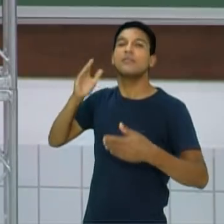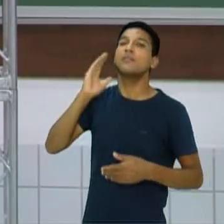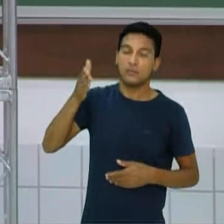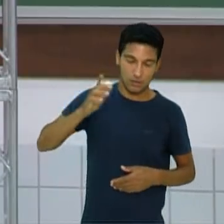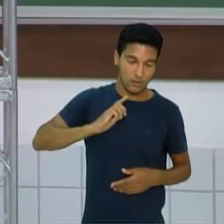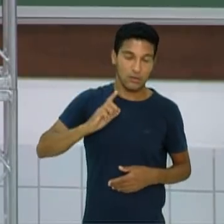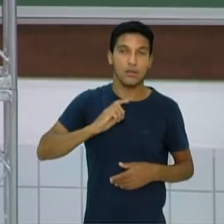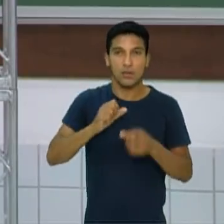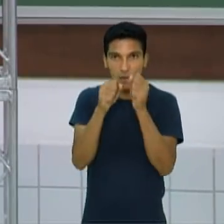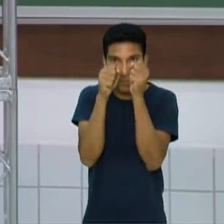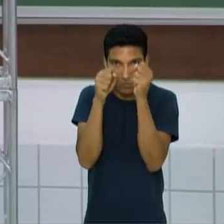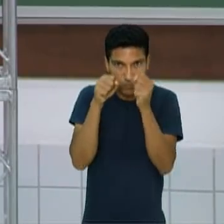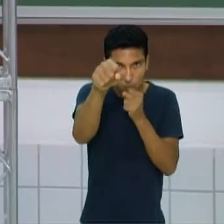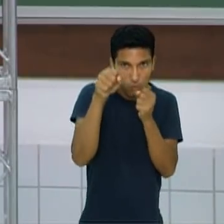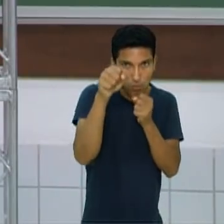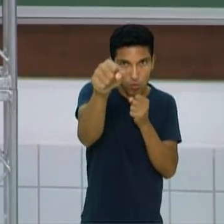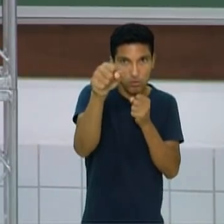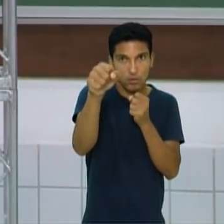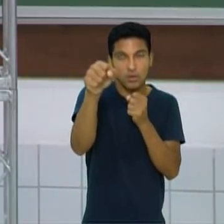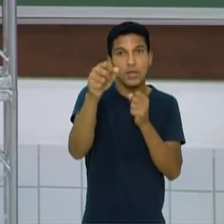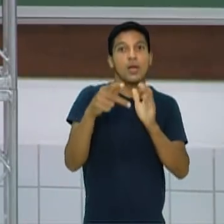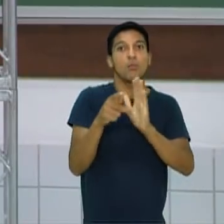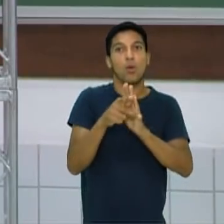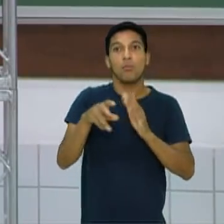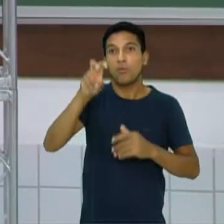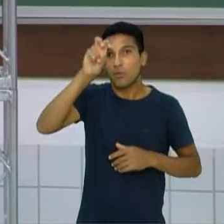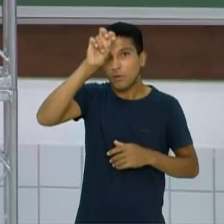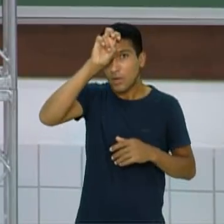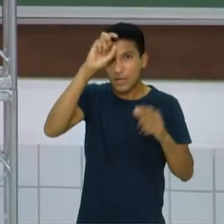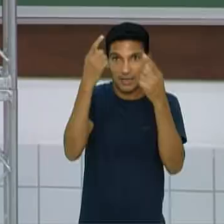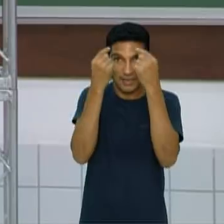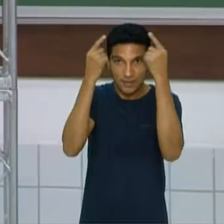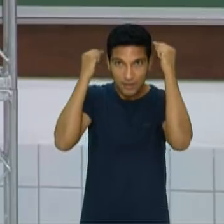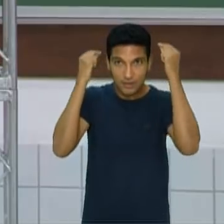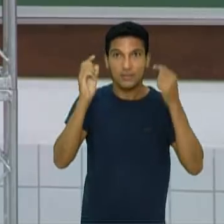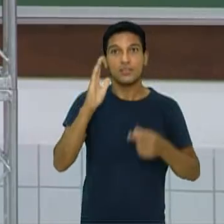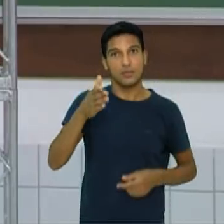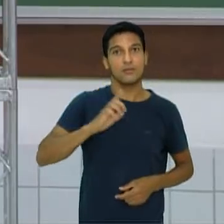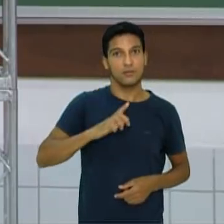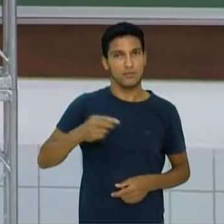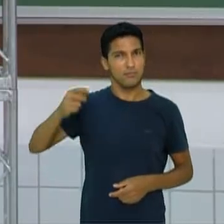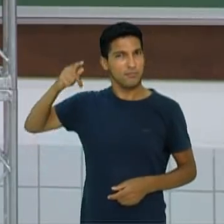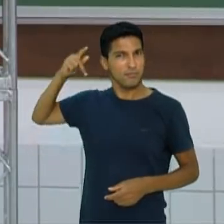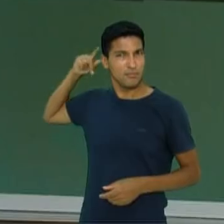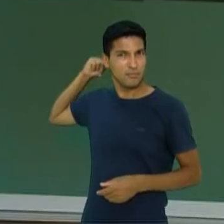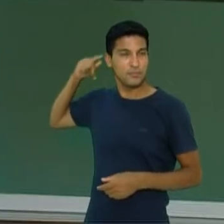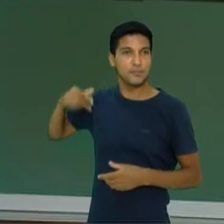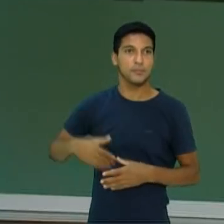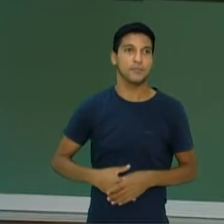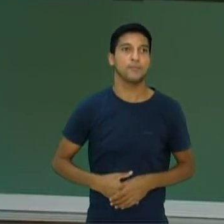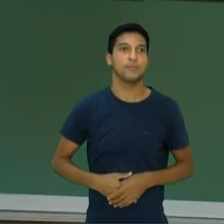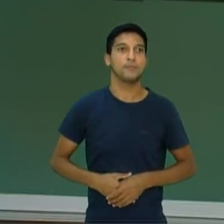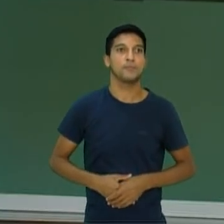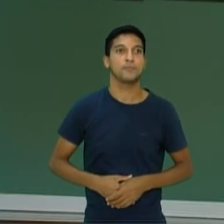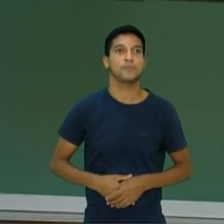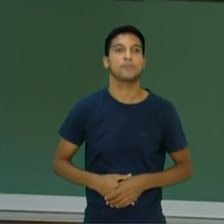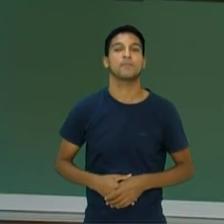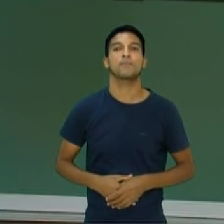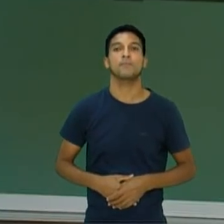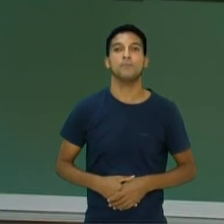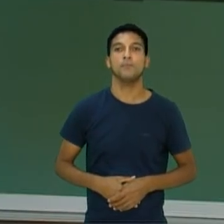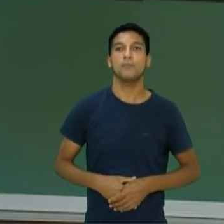box lá nos Jogos Olímpicos da Antiguidade, ok? As lutas só